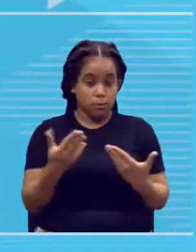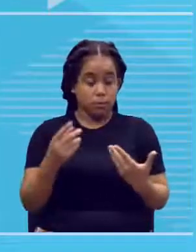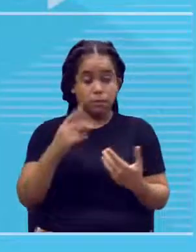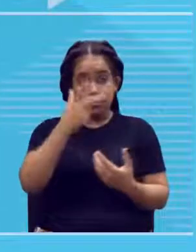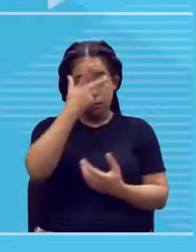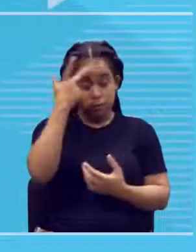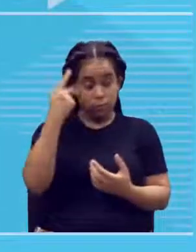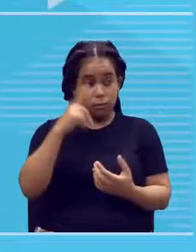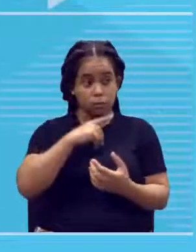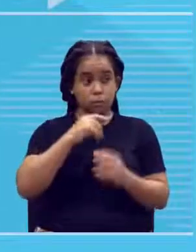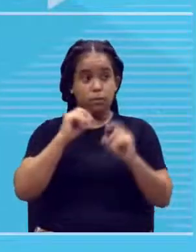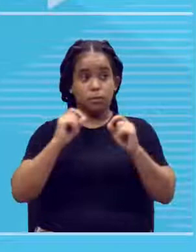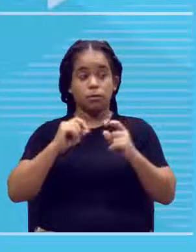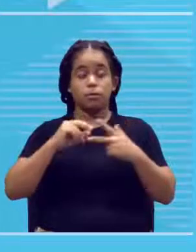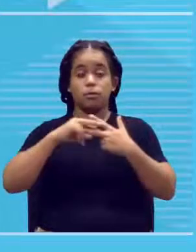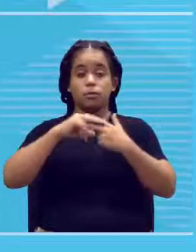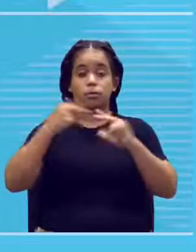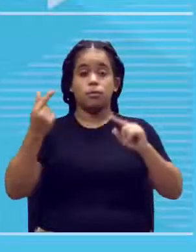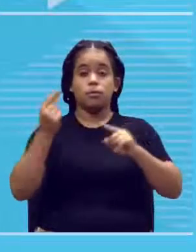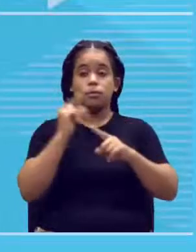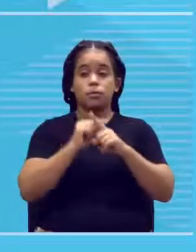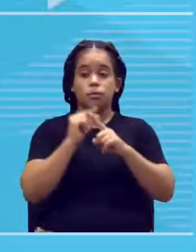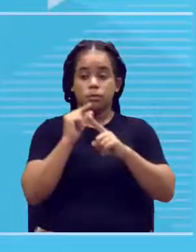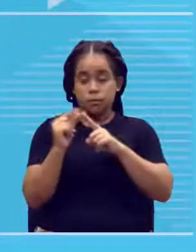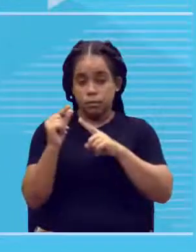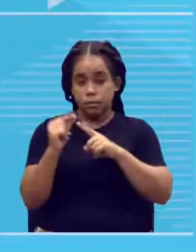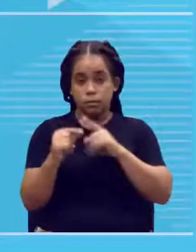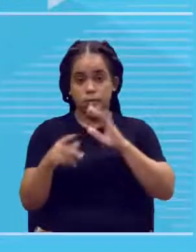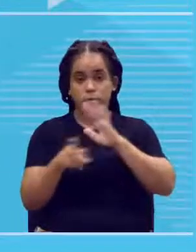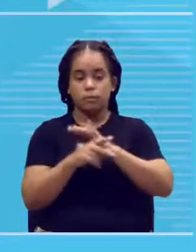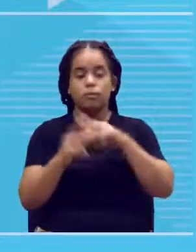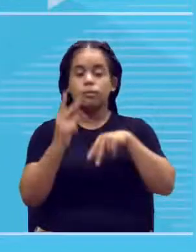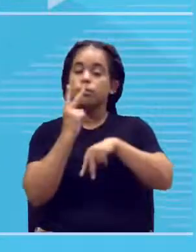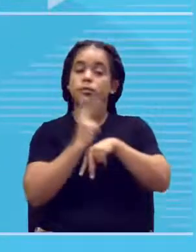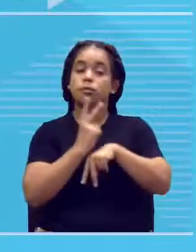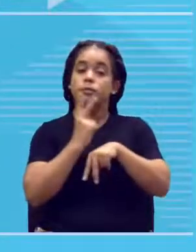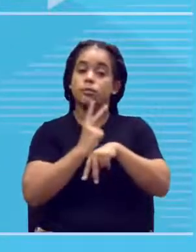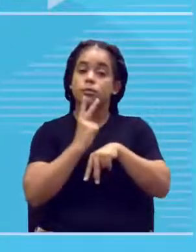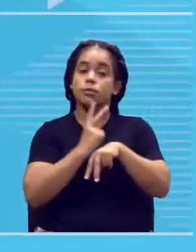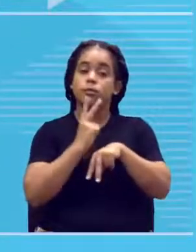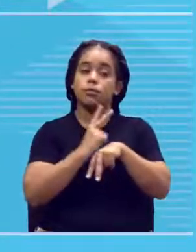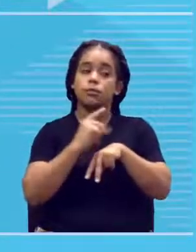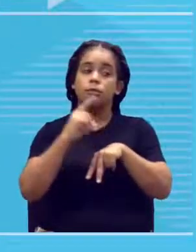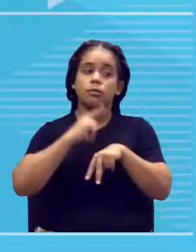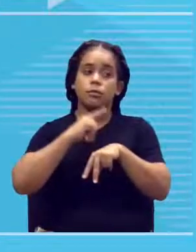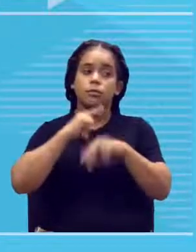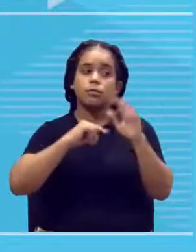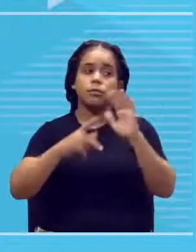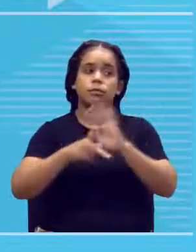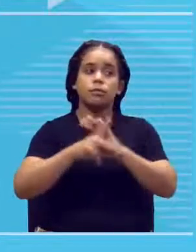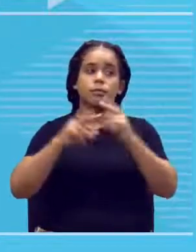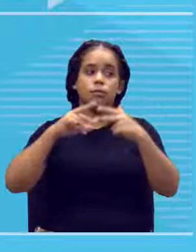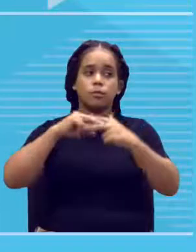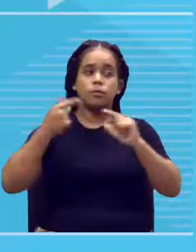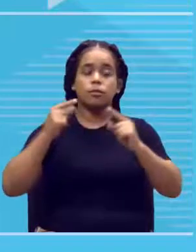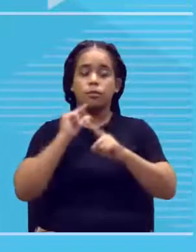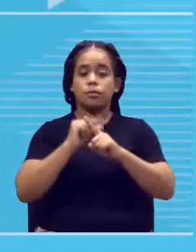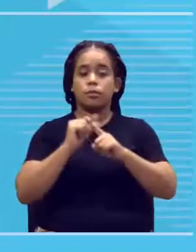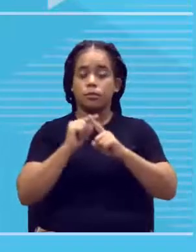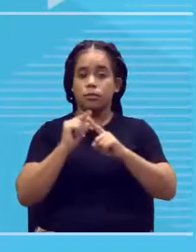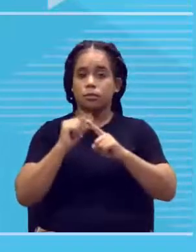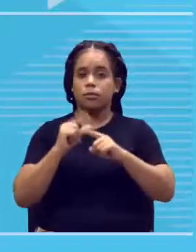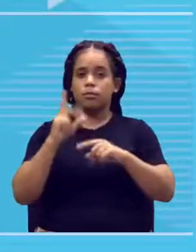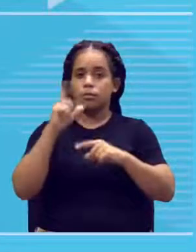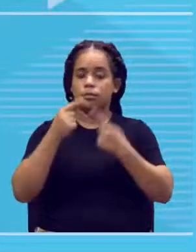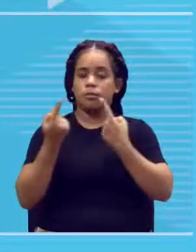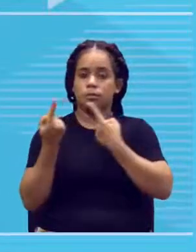tiver esse genezinho aqui, esse cariótico aqui, ele tem o gene recessivo,